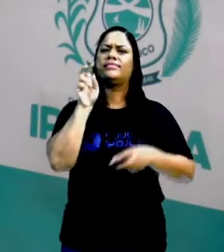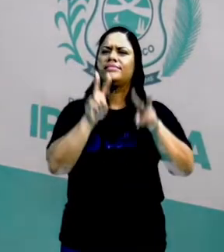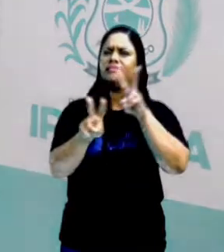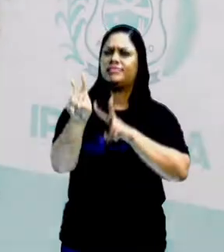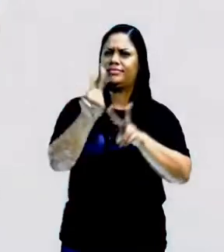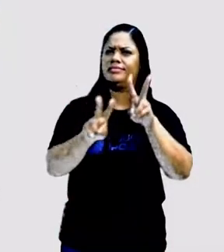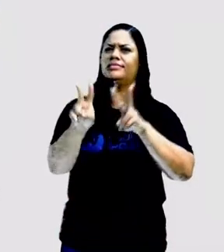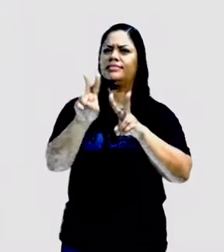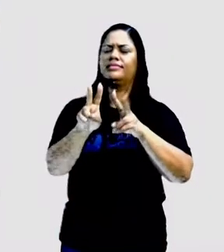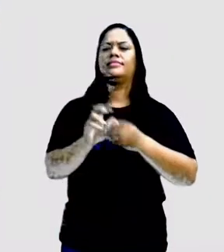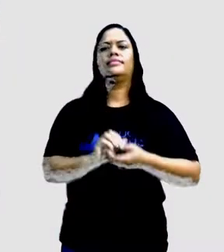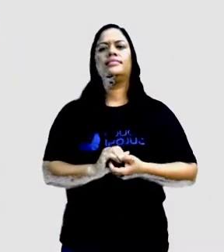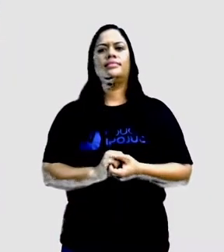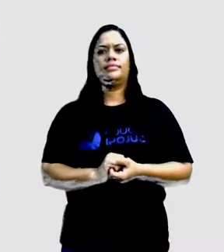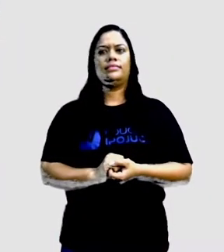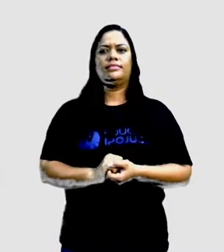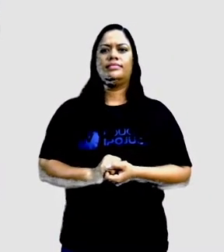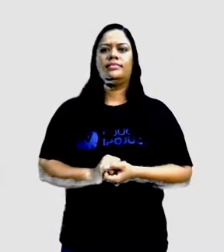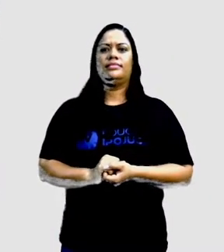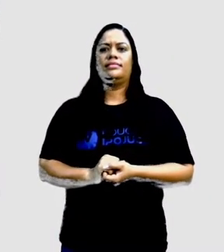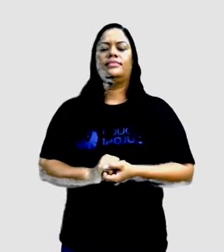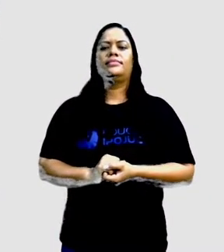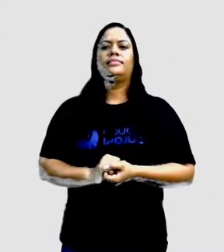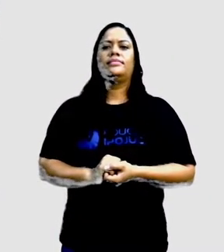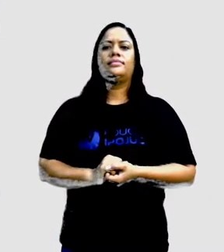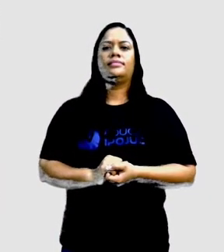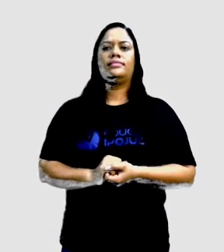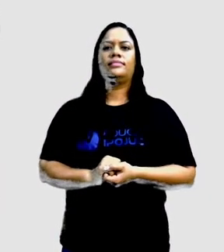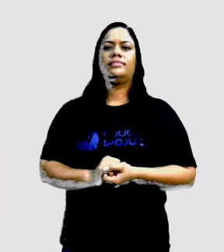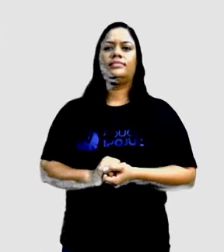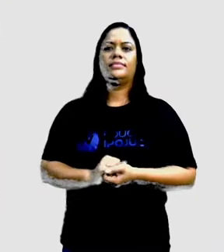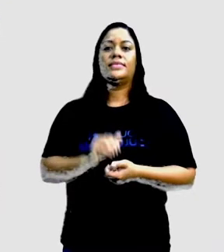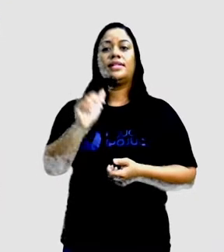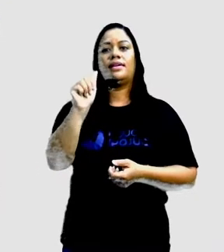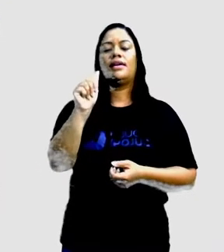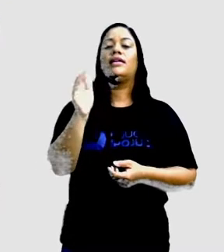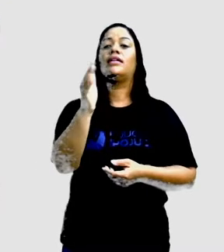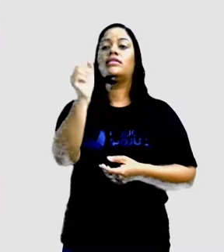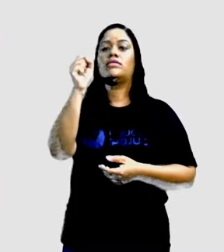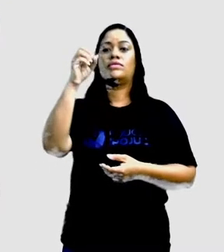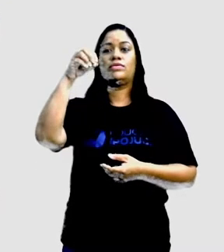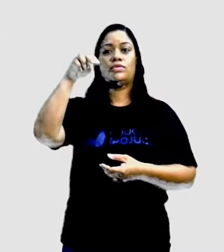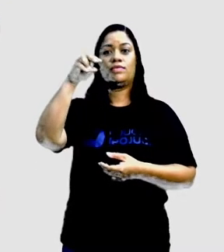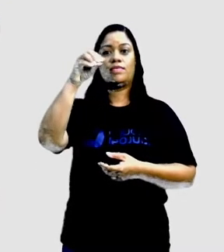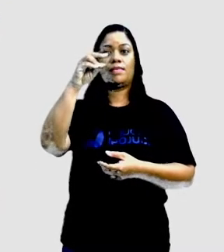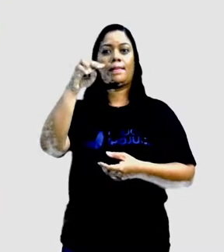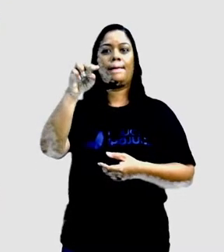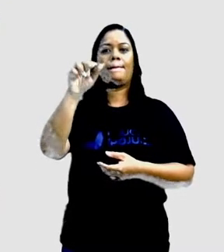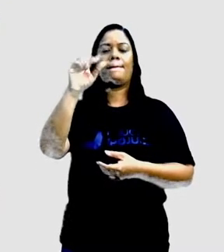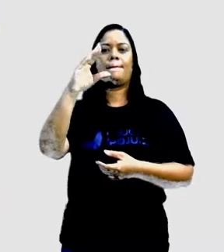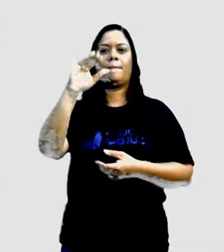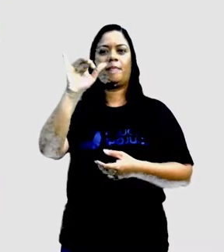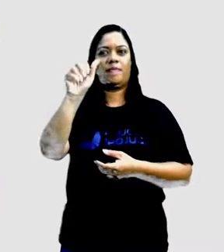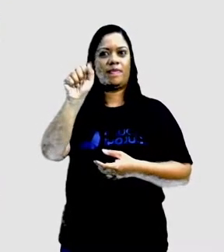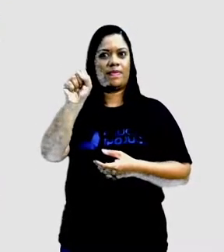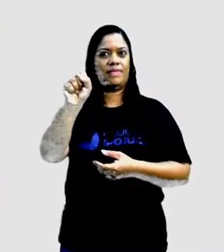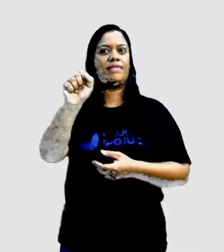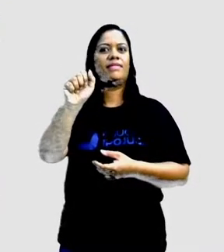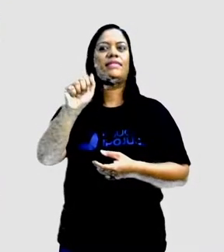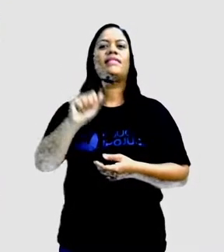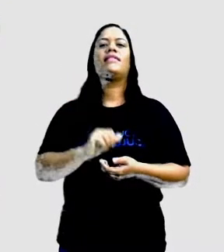o conceito de assonância e aliteração. Então, assonância é caracterizada pela repetição